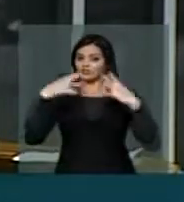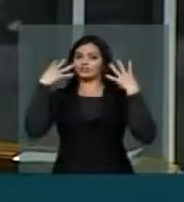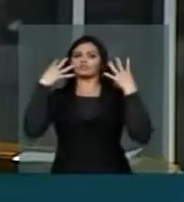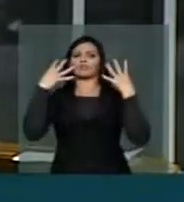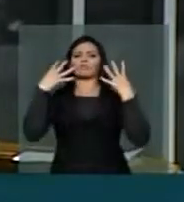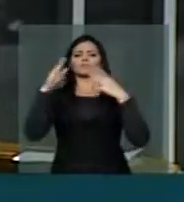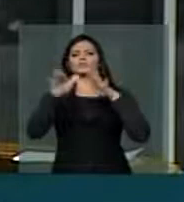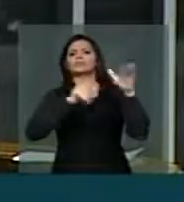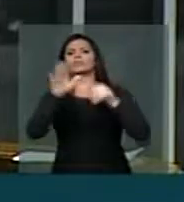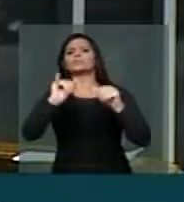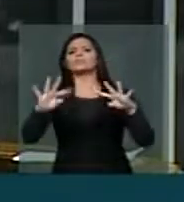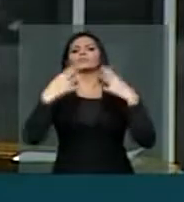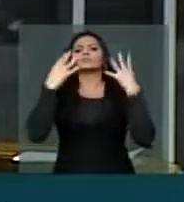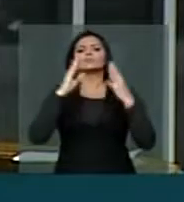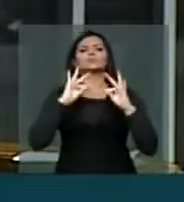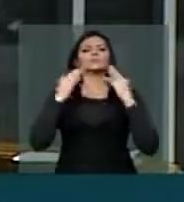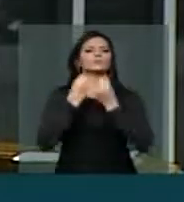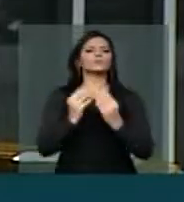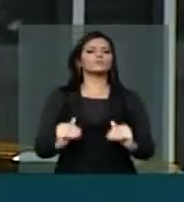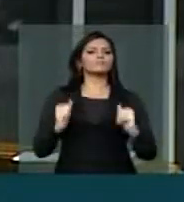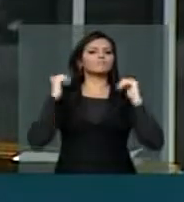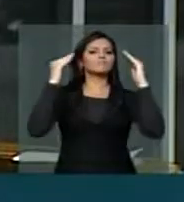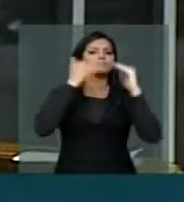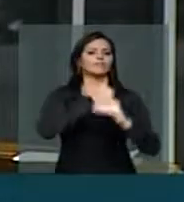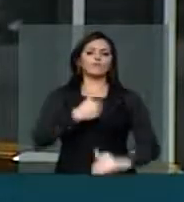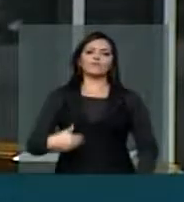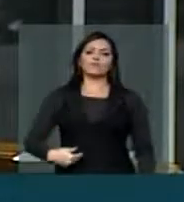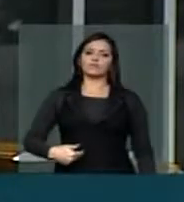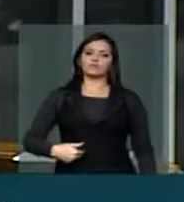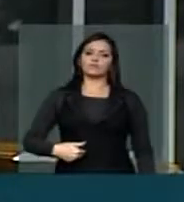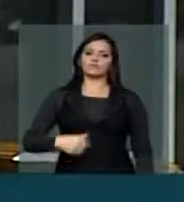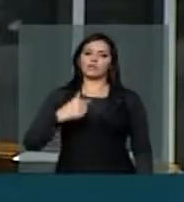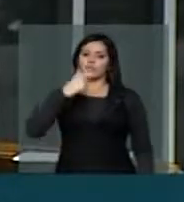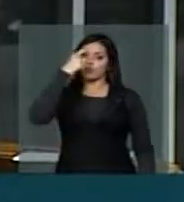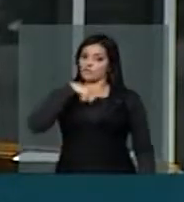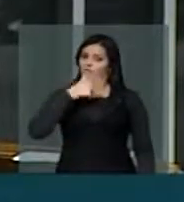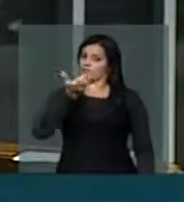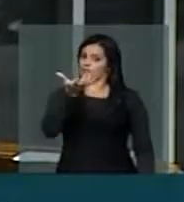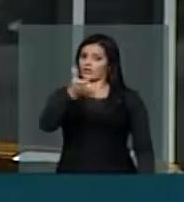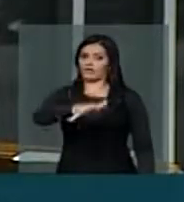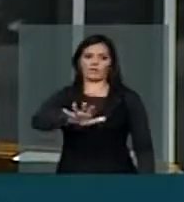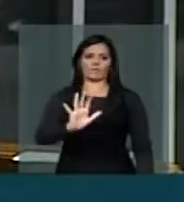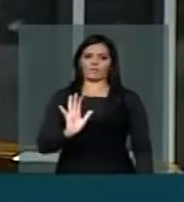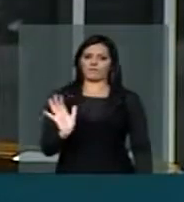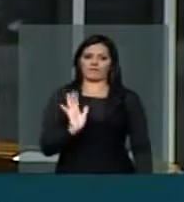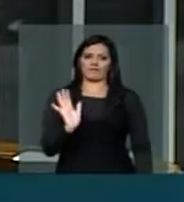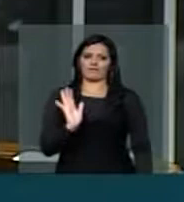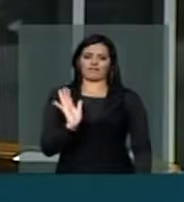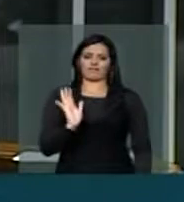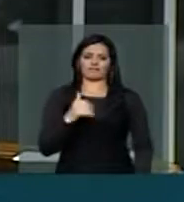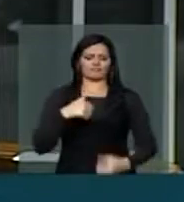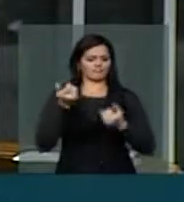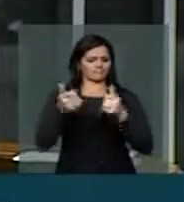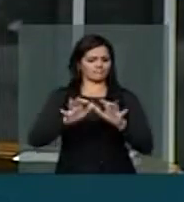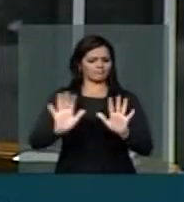de todas as autoridades eu não quero ter